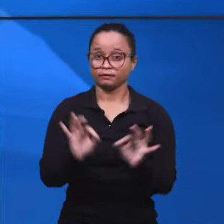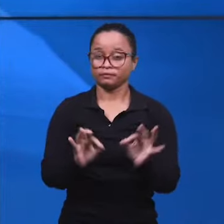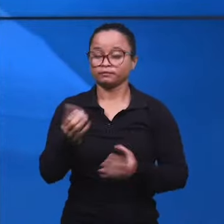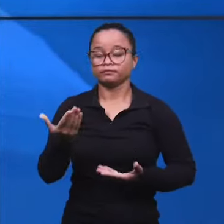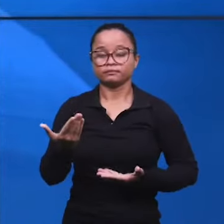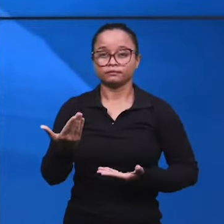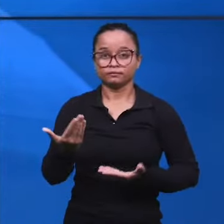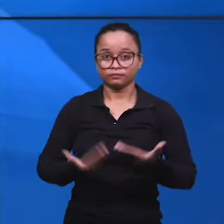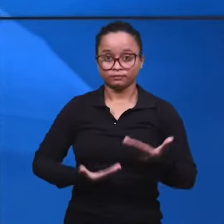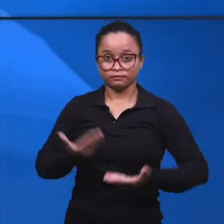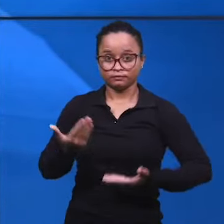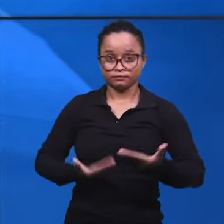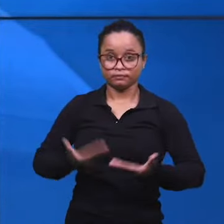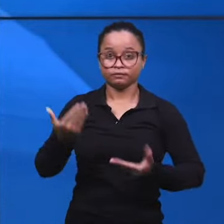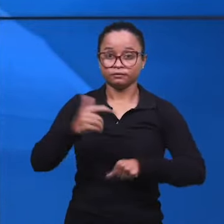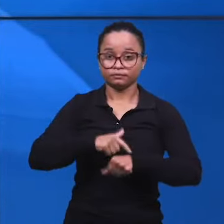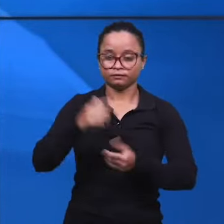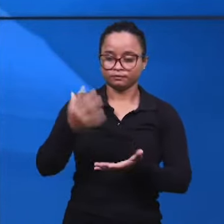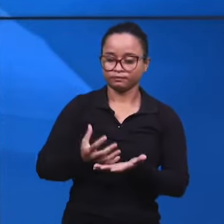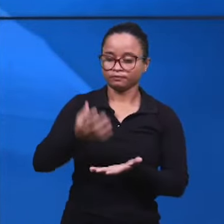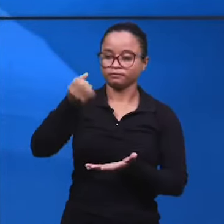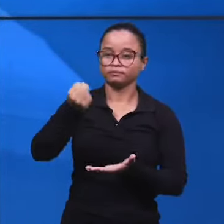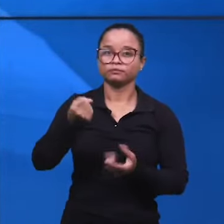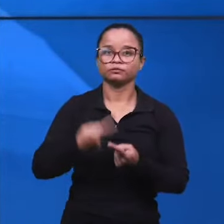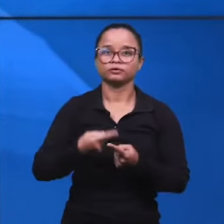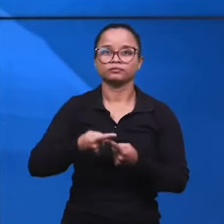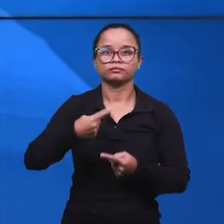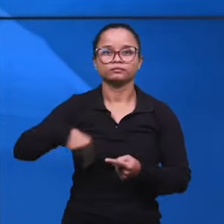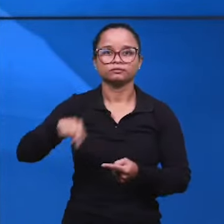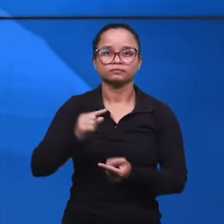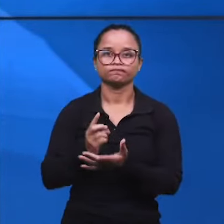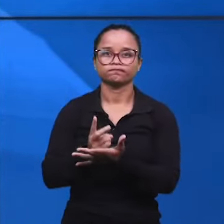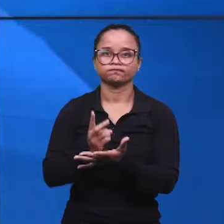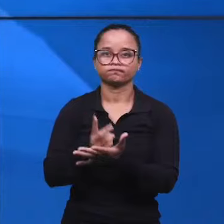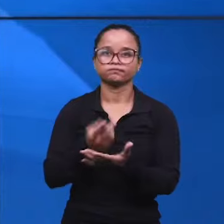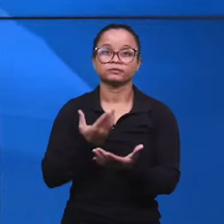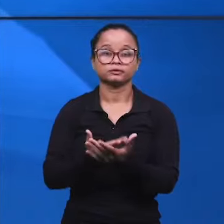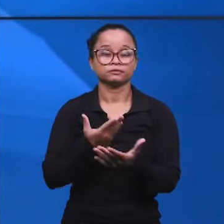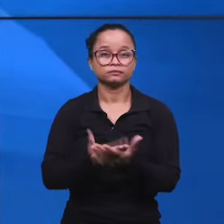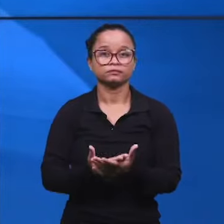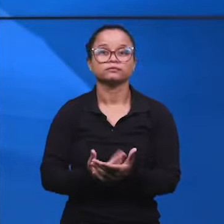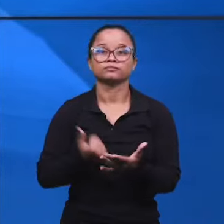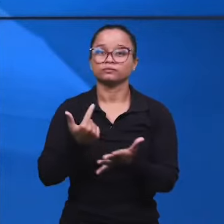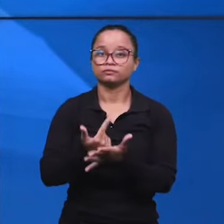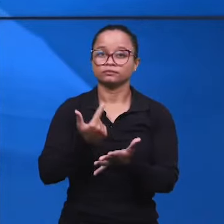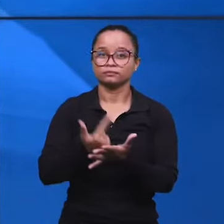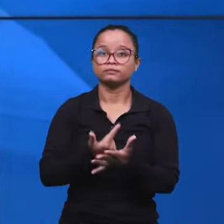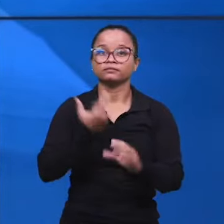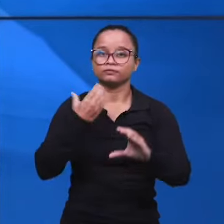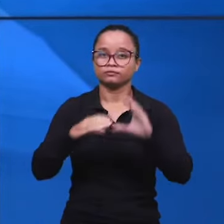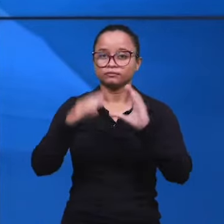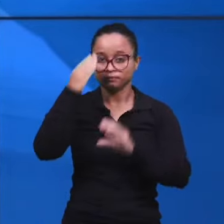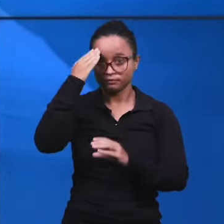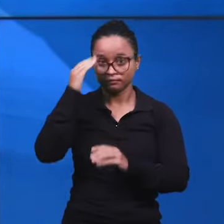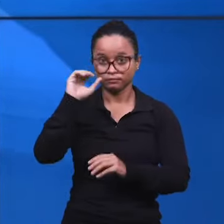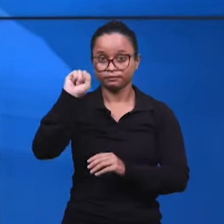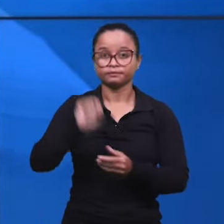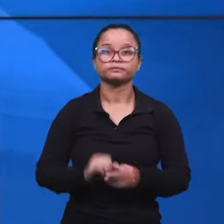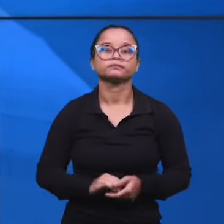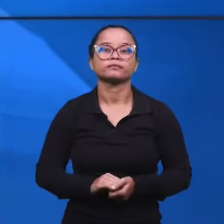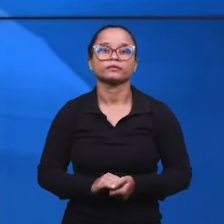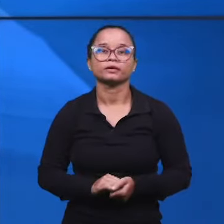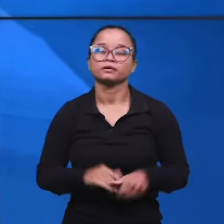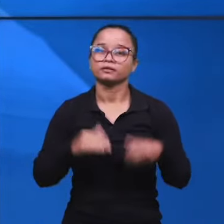da Igreja para o arrebatamento, porque nós estamos dando continuidade ao estudo do livro de Cantar de Salomão. Então, isso